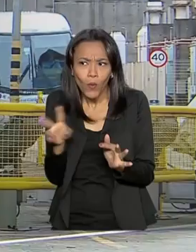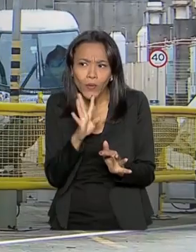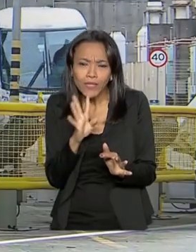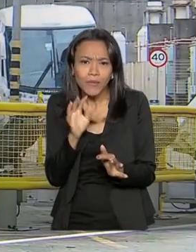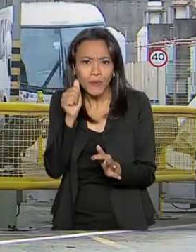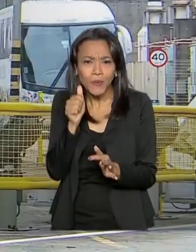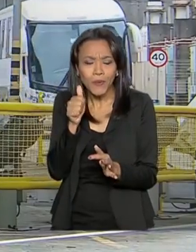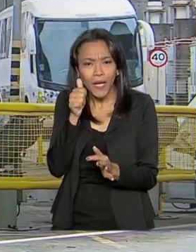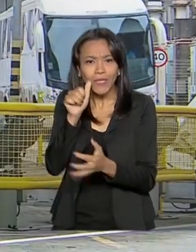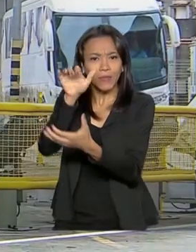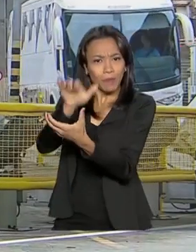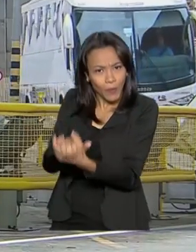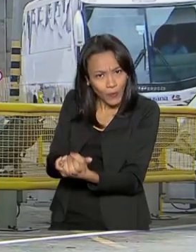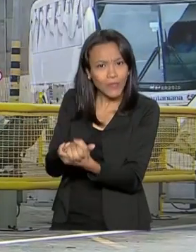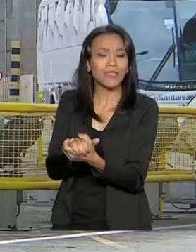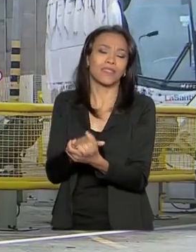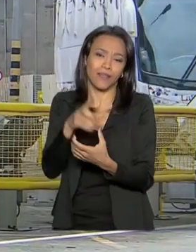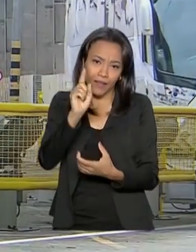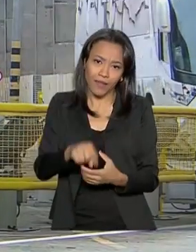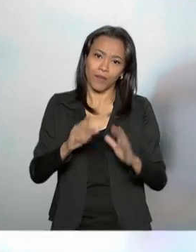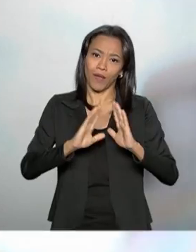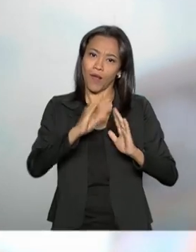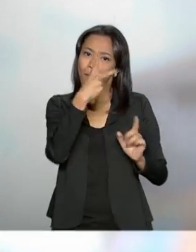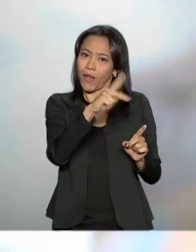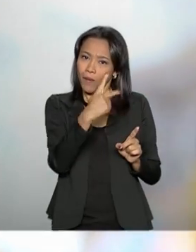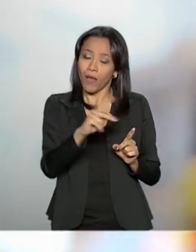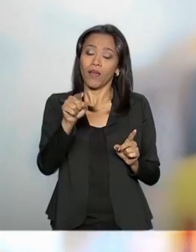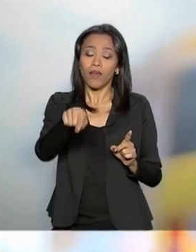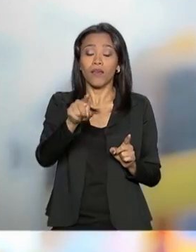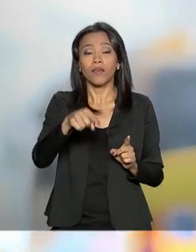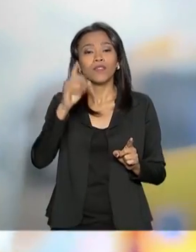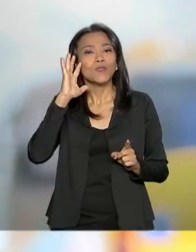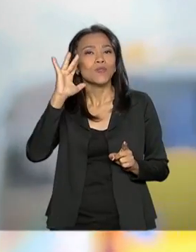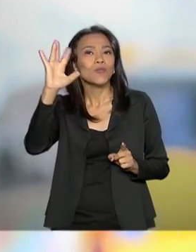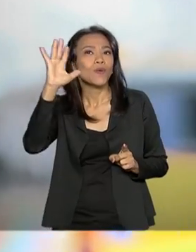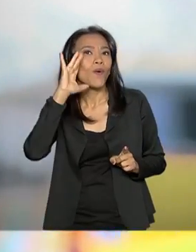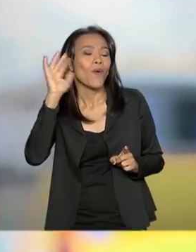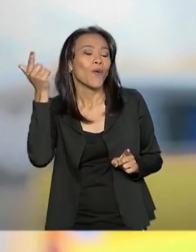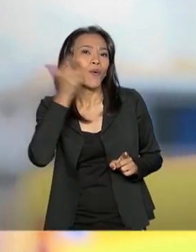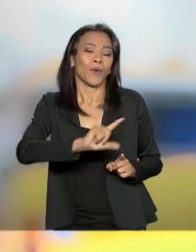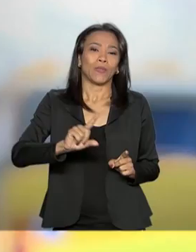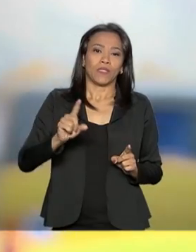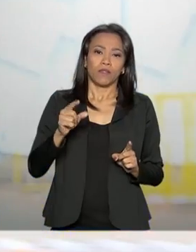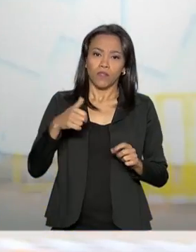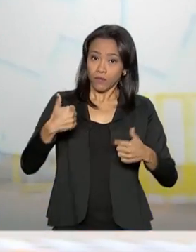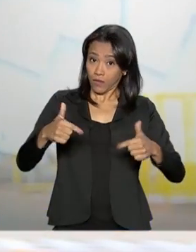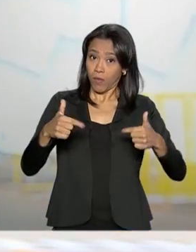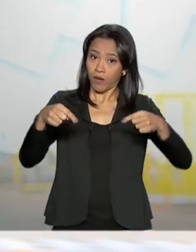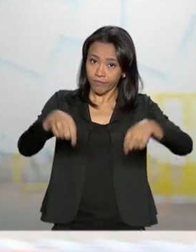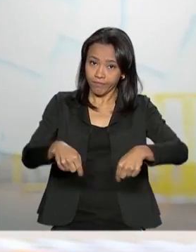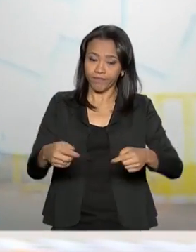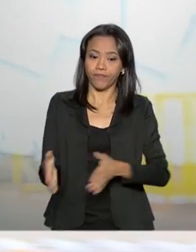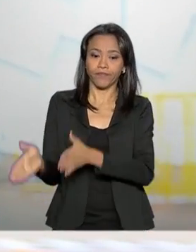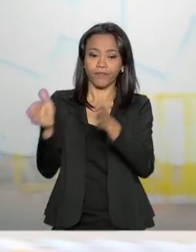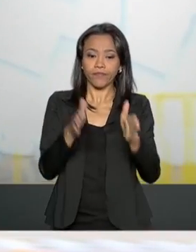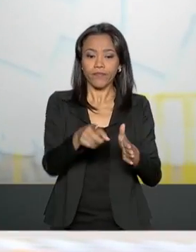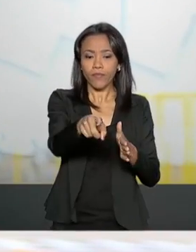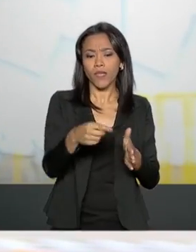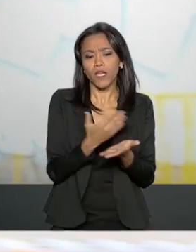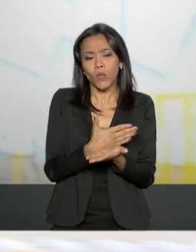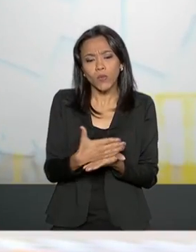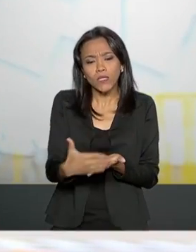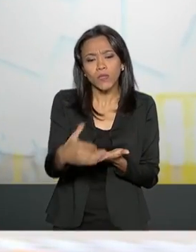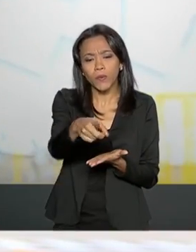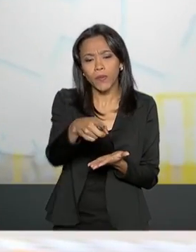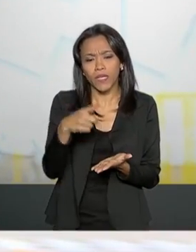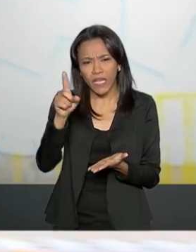esposa, uma paraguaia, e realizou um sonho, o de trabalhar em Itaipu. Comecei como executor de manutenção, onde era um